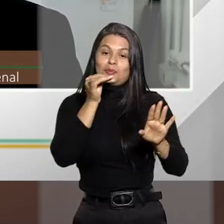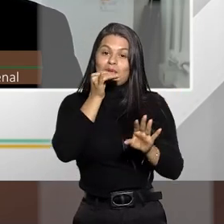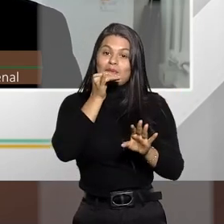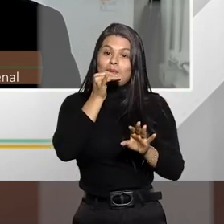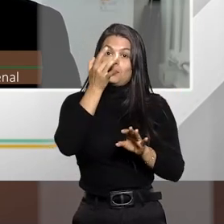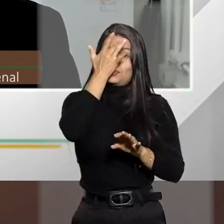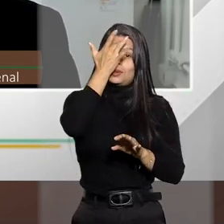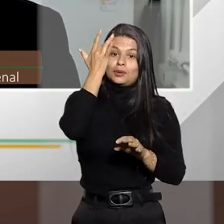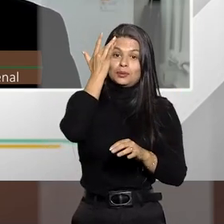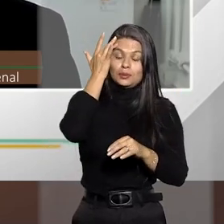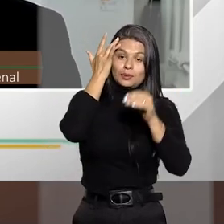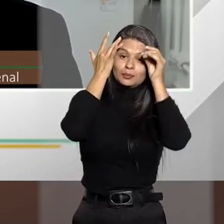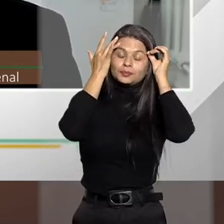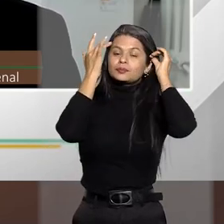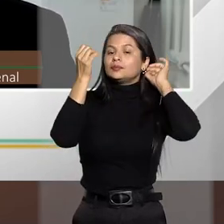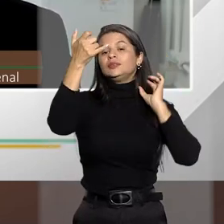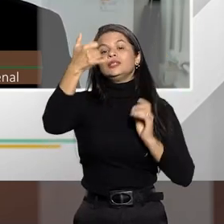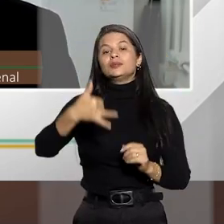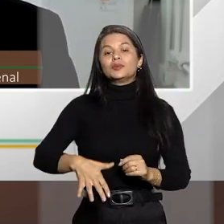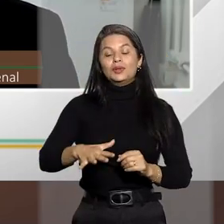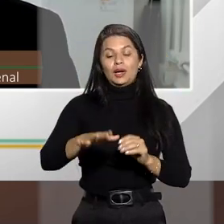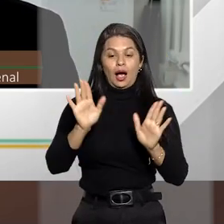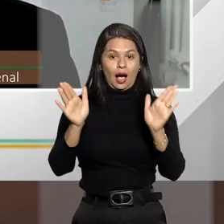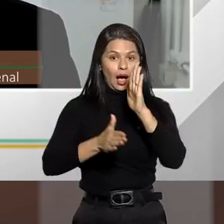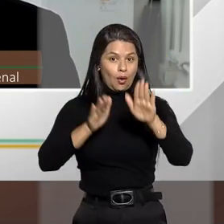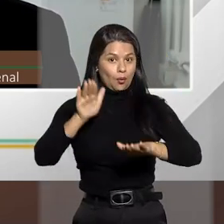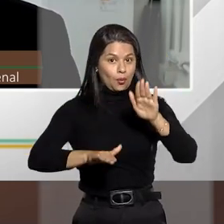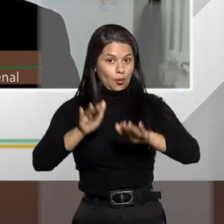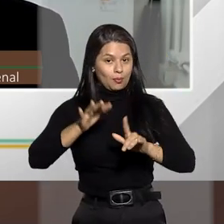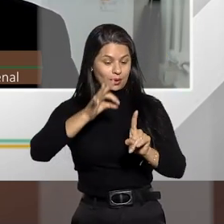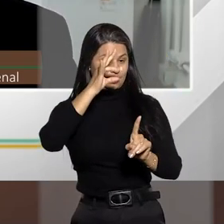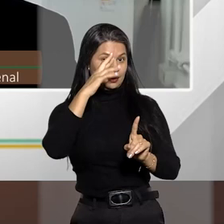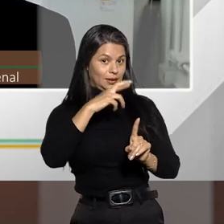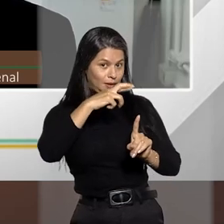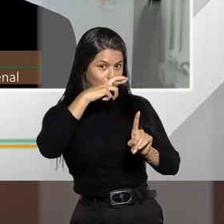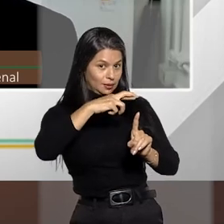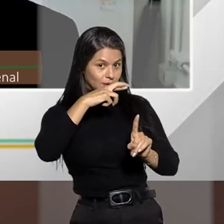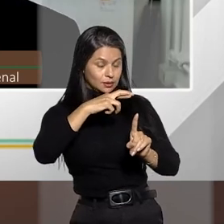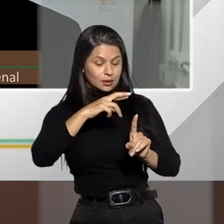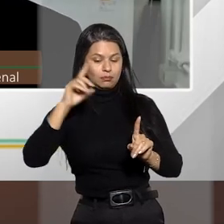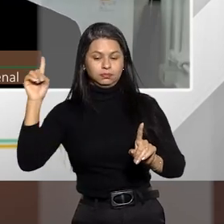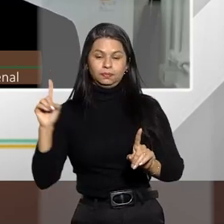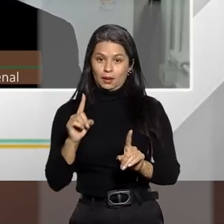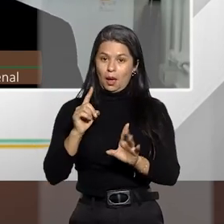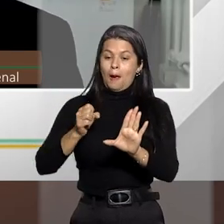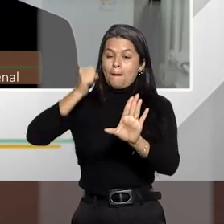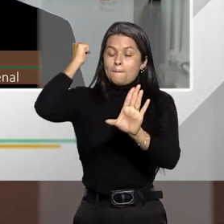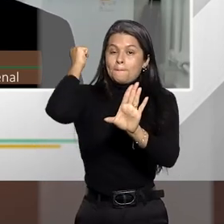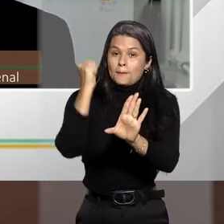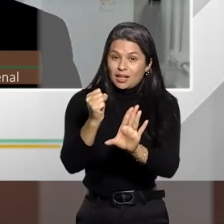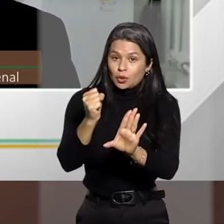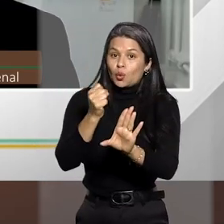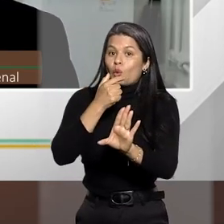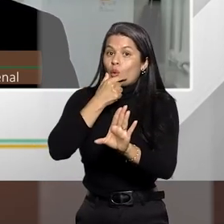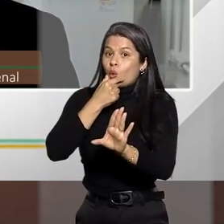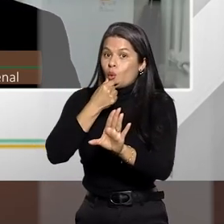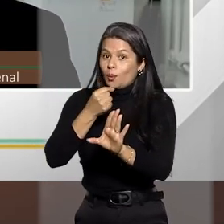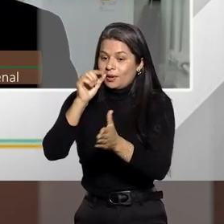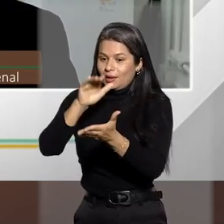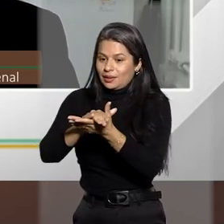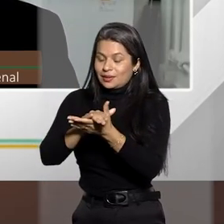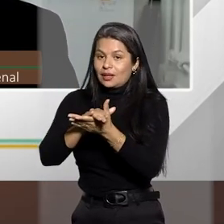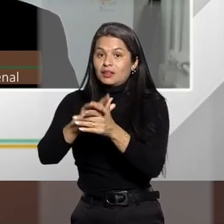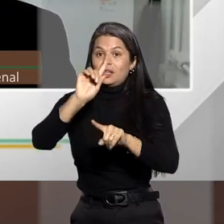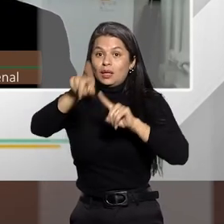inclusive, já vivi aqui em investigações, né? O sujeito matou o marido para estuprar a mulher, para estuprar a esposa. Então, você